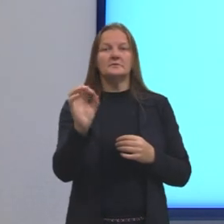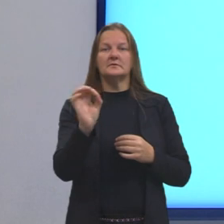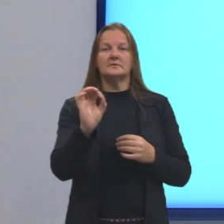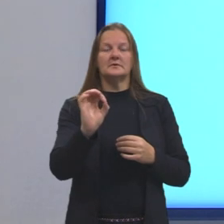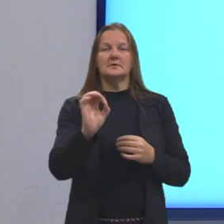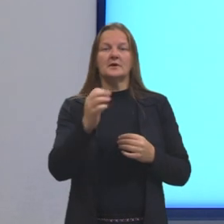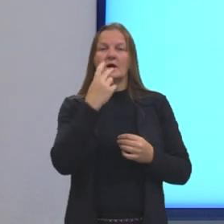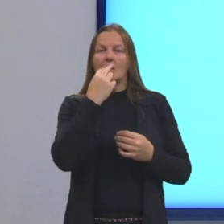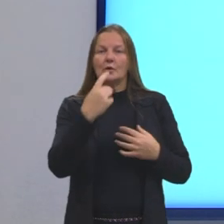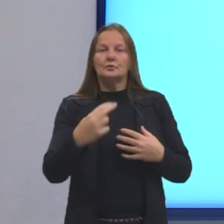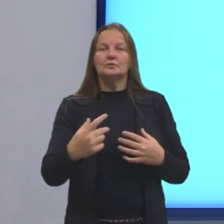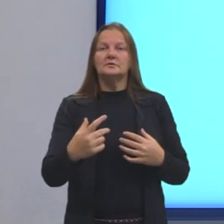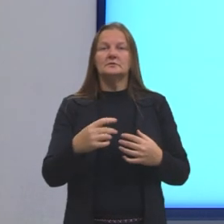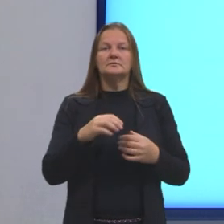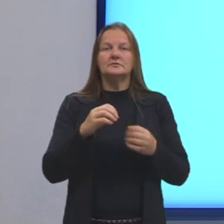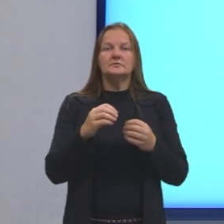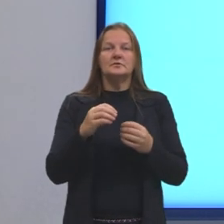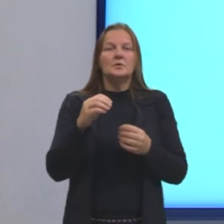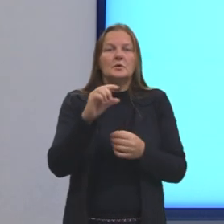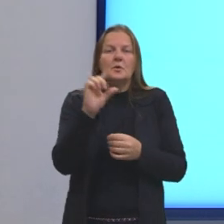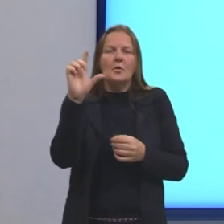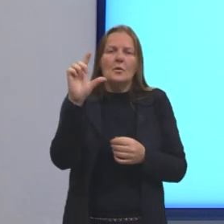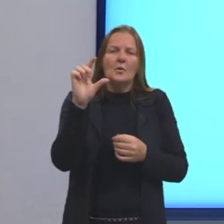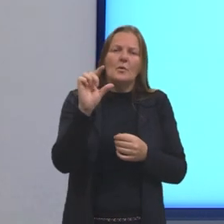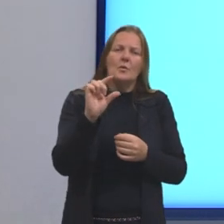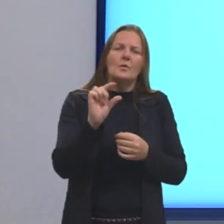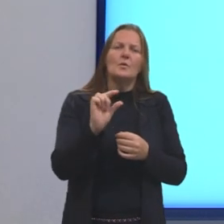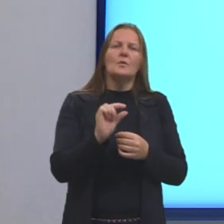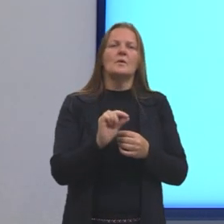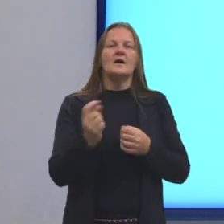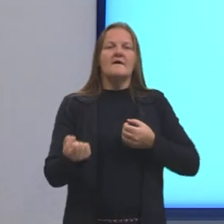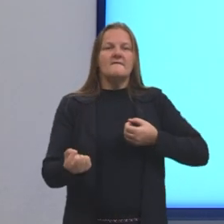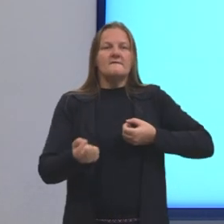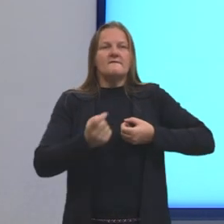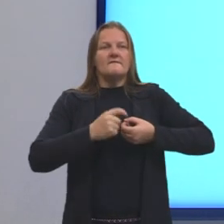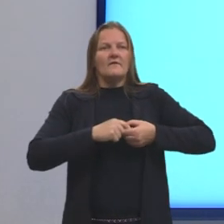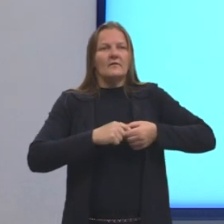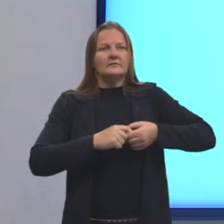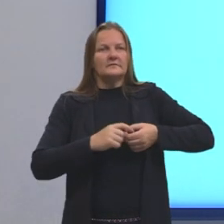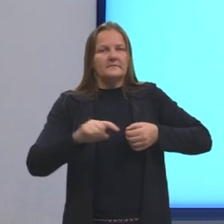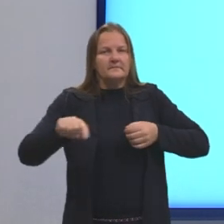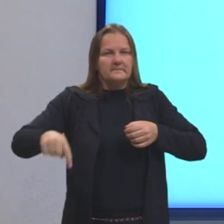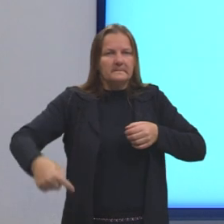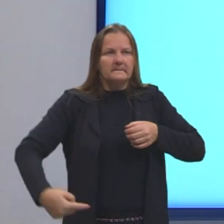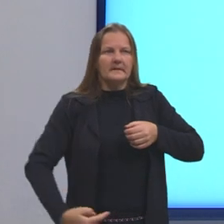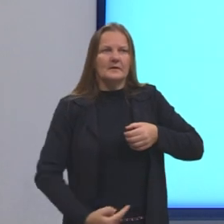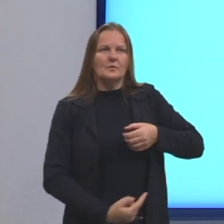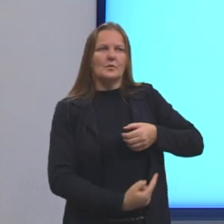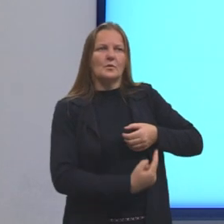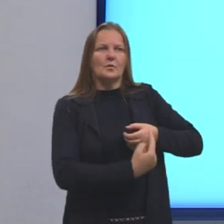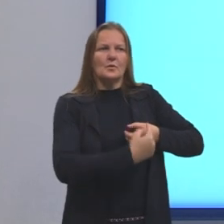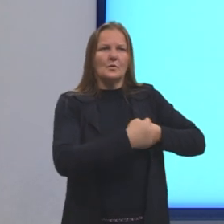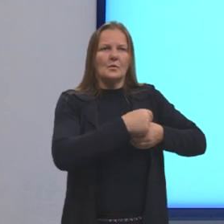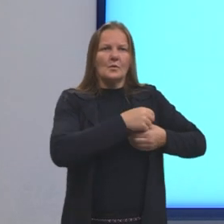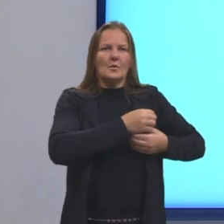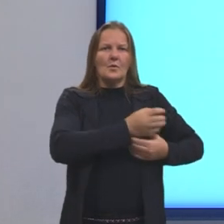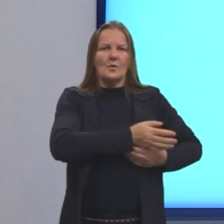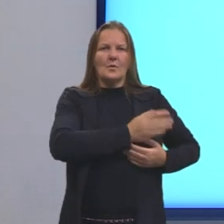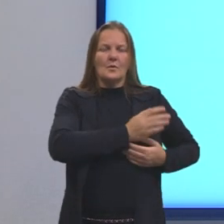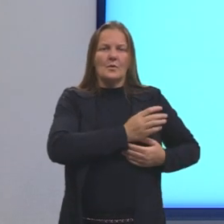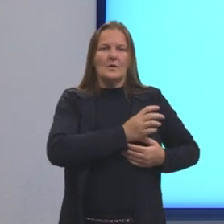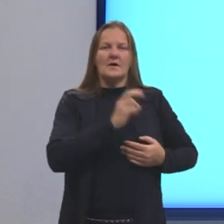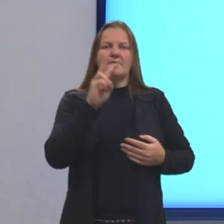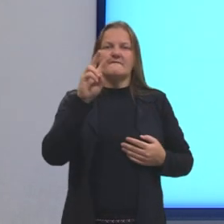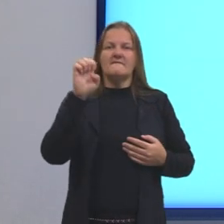nutrientes. Vai ficando com menos. Então, ele vai voltando, ó. Aqui, através do sangue